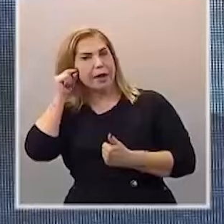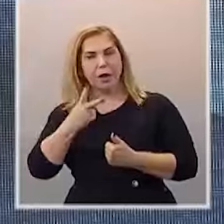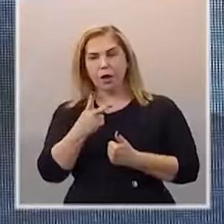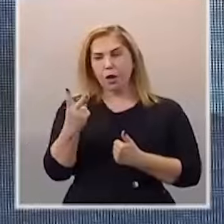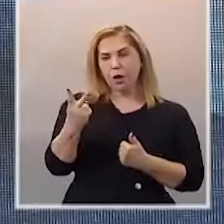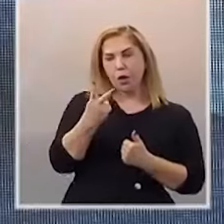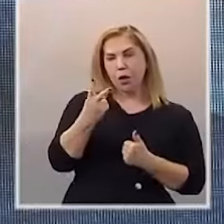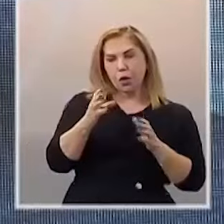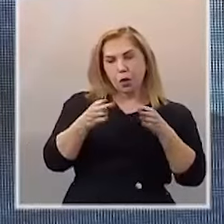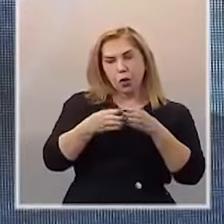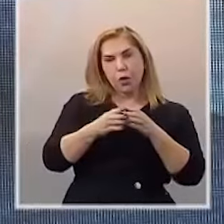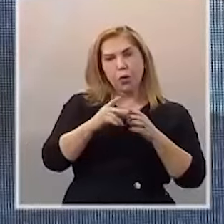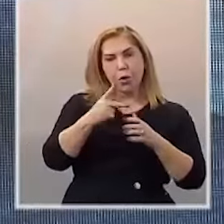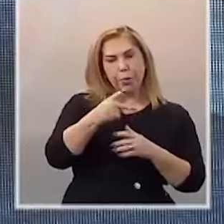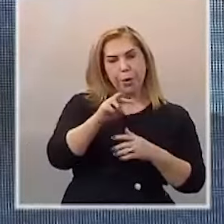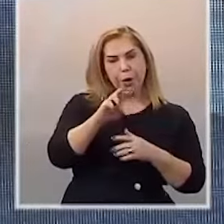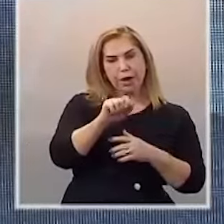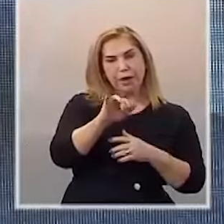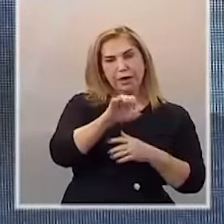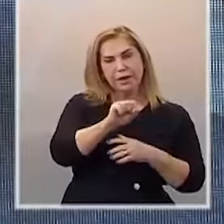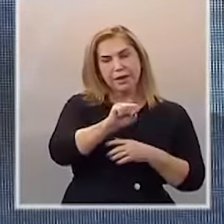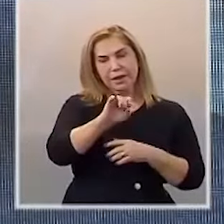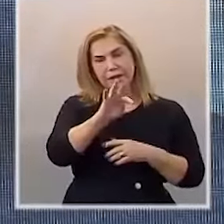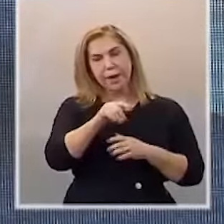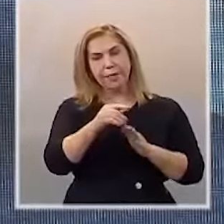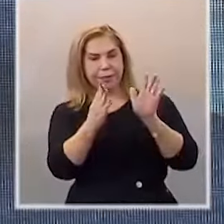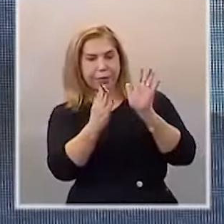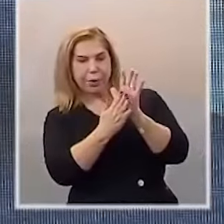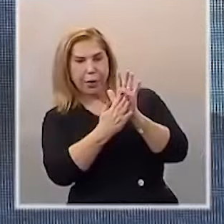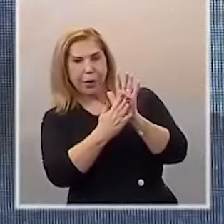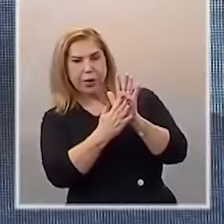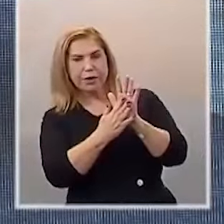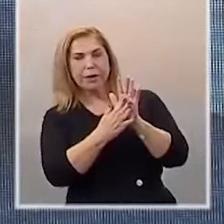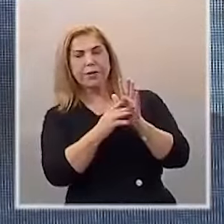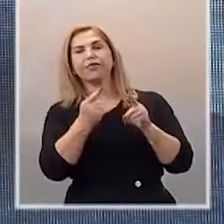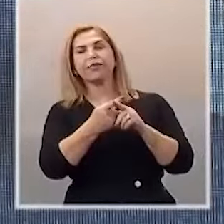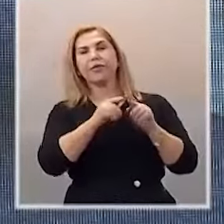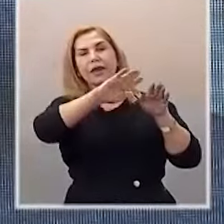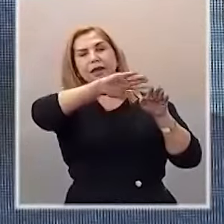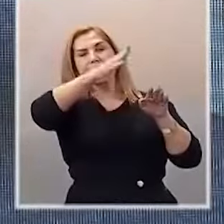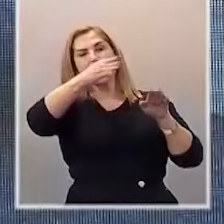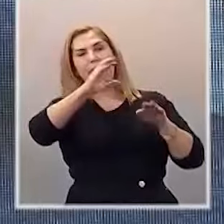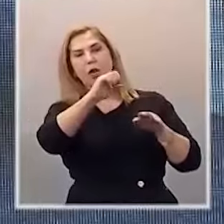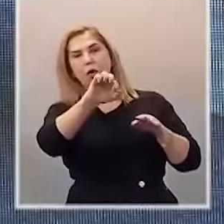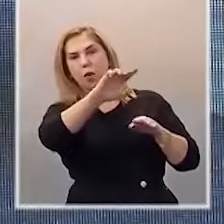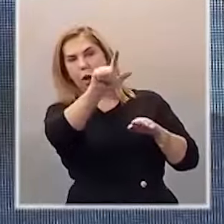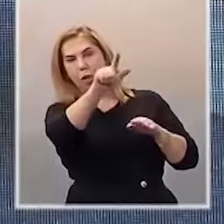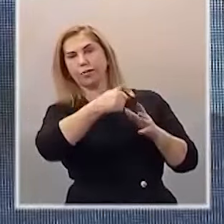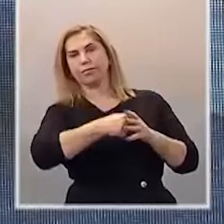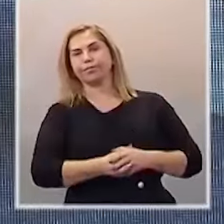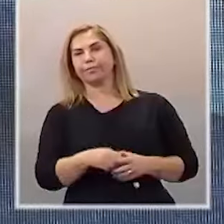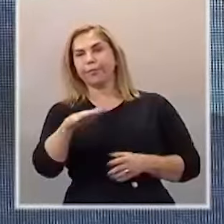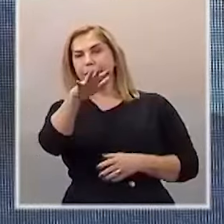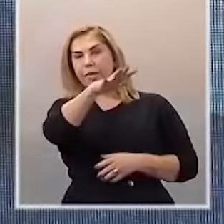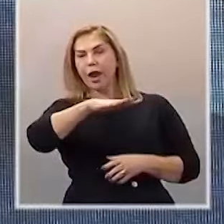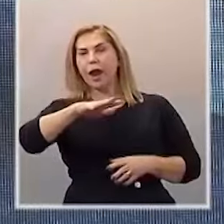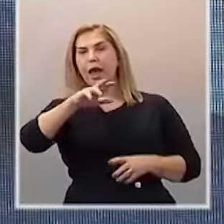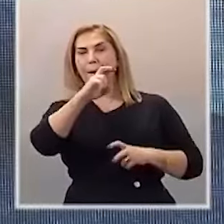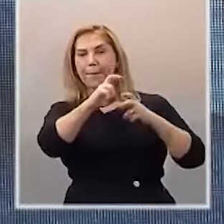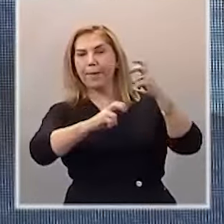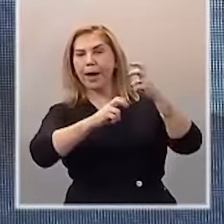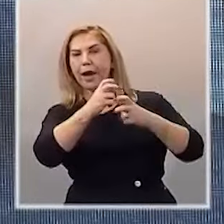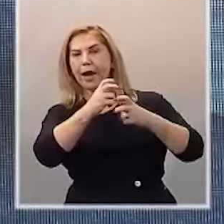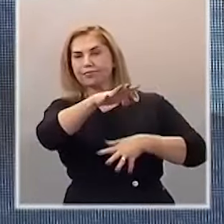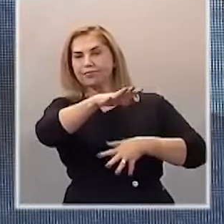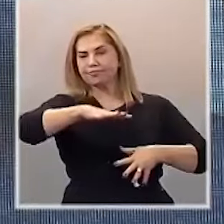progressista, temos muitas propostas a fazer. Uma delas é a Serra do Curral. Nós vamos fazer ali um grande parque nacional